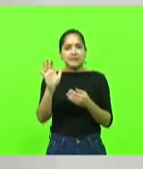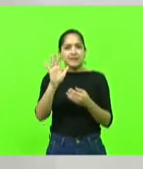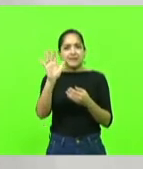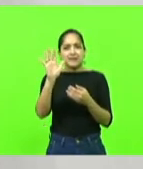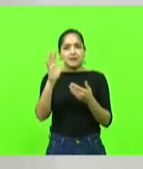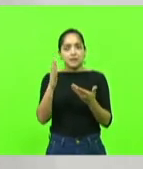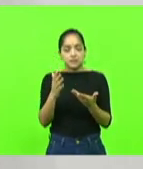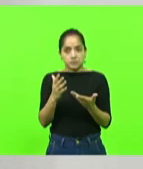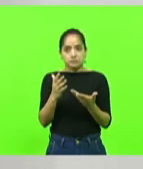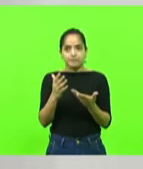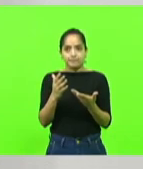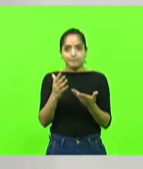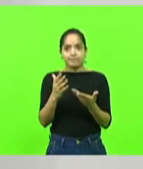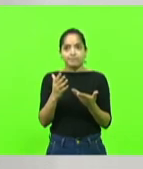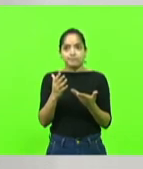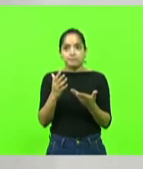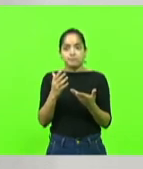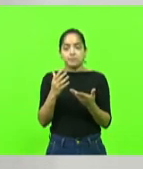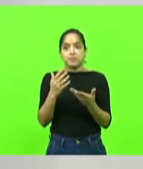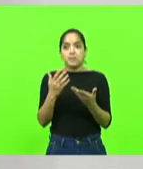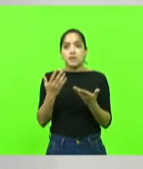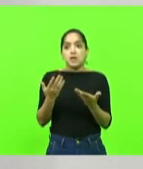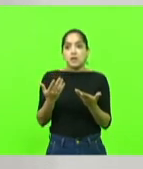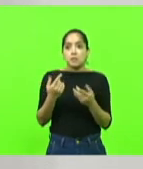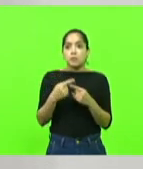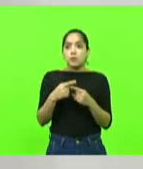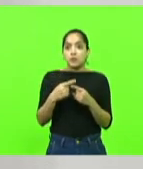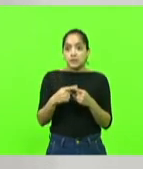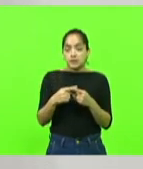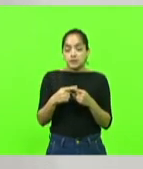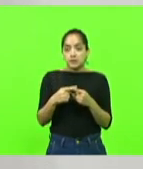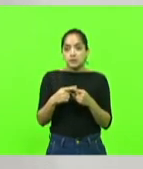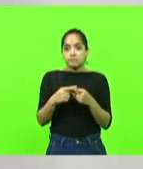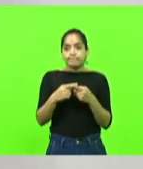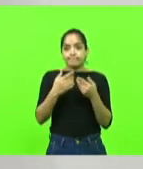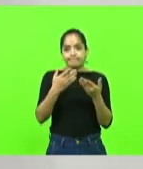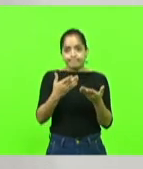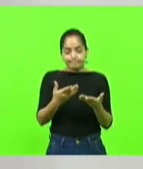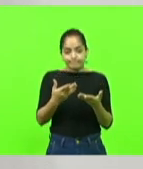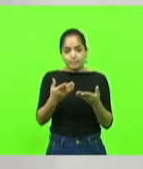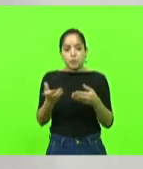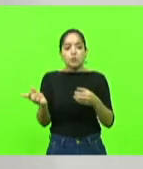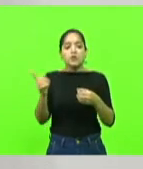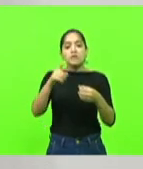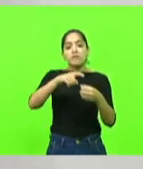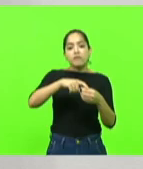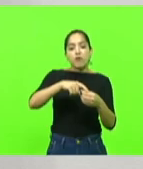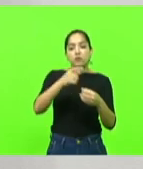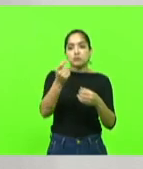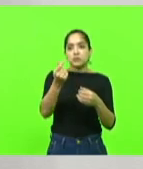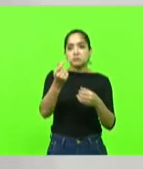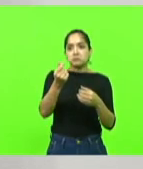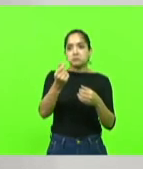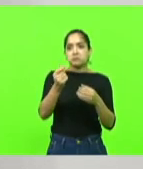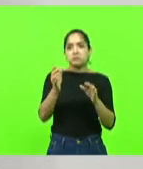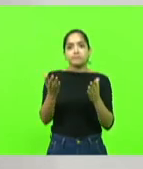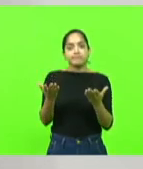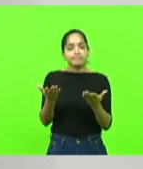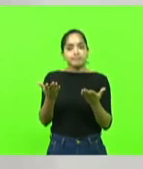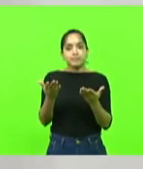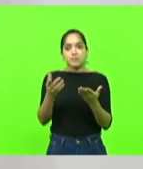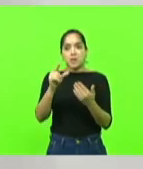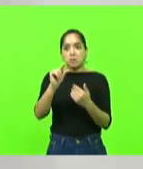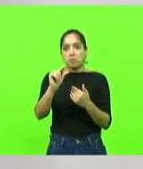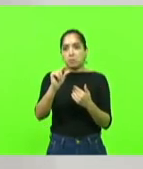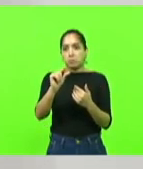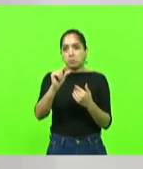estar em Santa Catarina. Porque aquilo que nos é devolvido não faz a